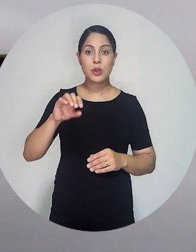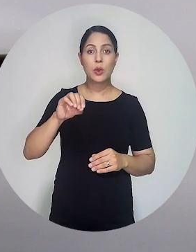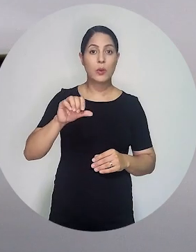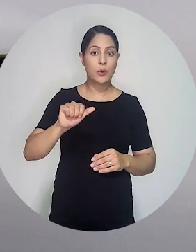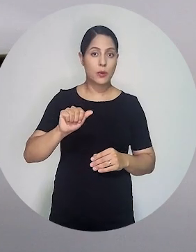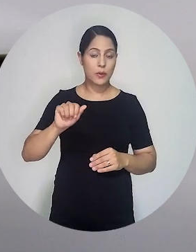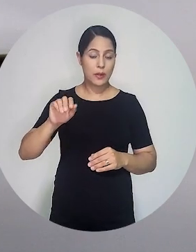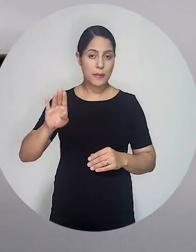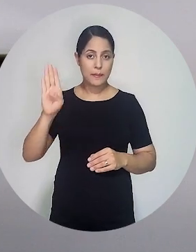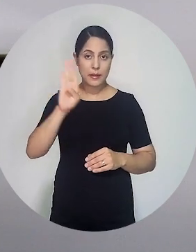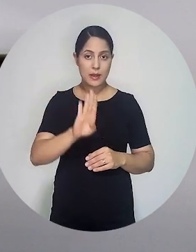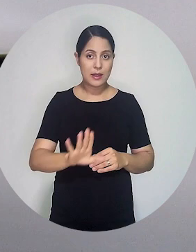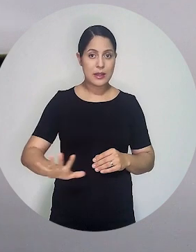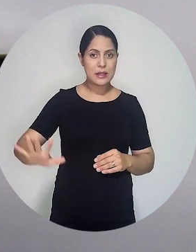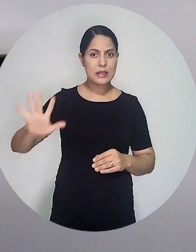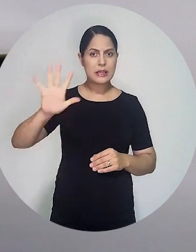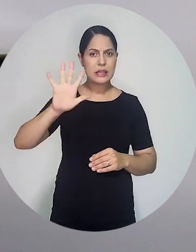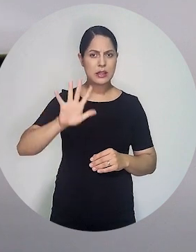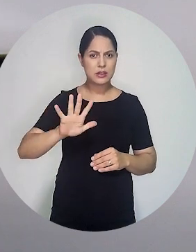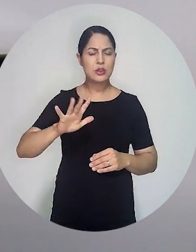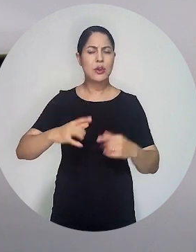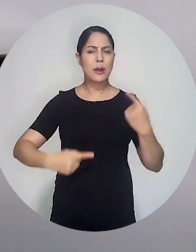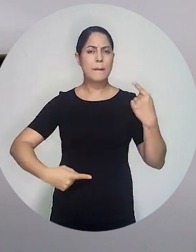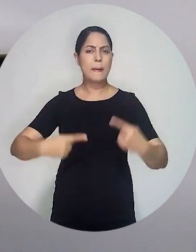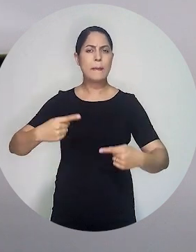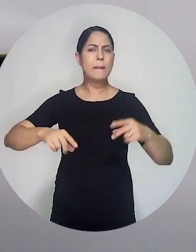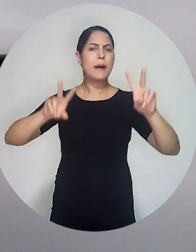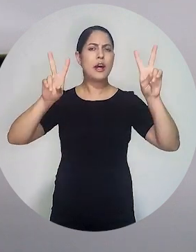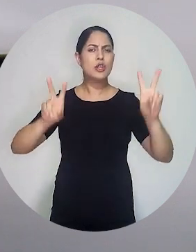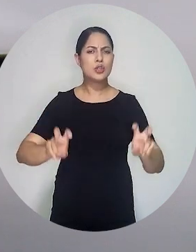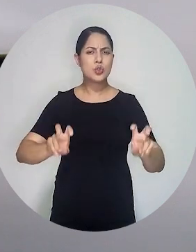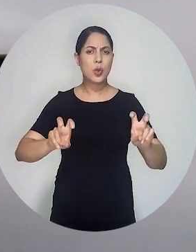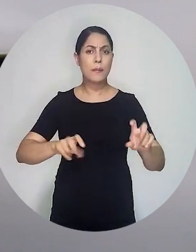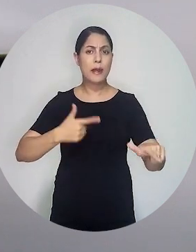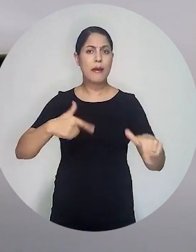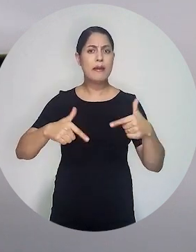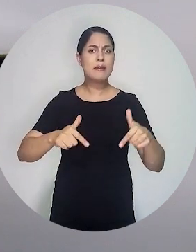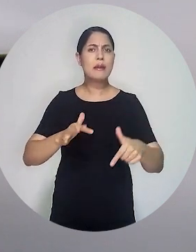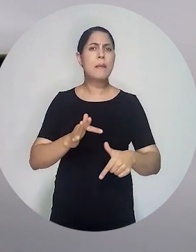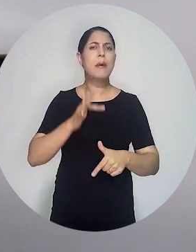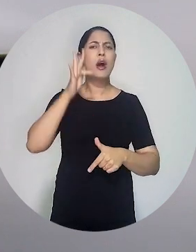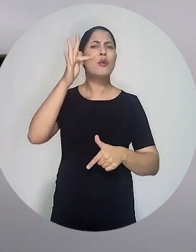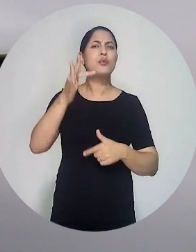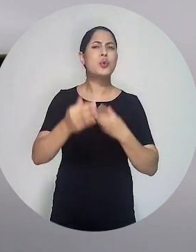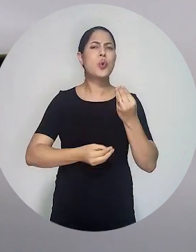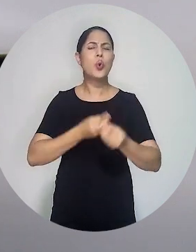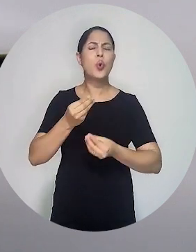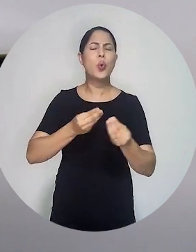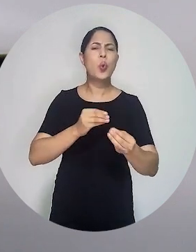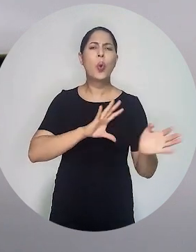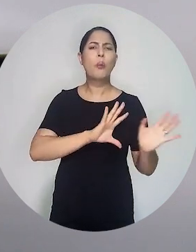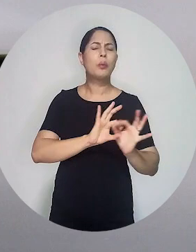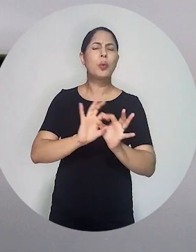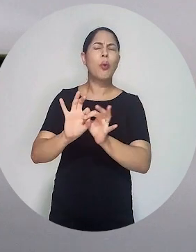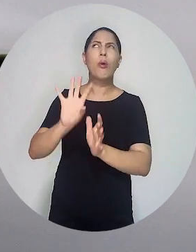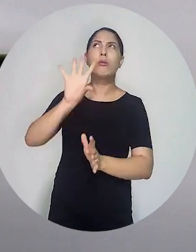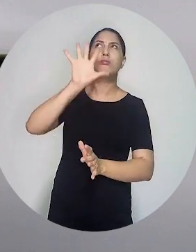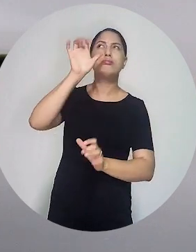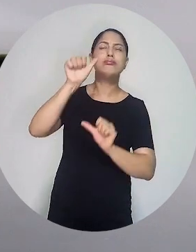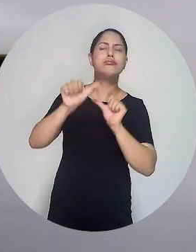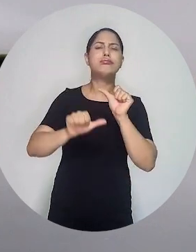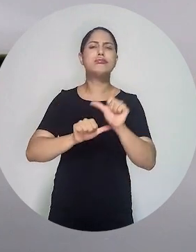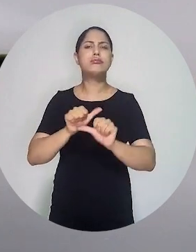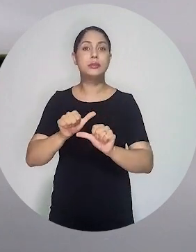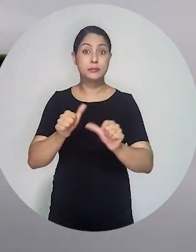A OAB Nacional participou do debate sobre o futuro do direito ao trabalho em um contexto de intensas mudanças climáticas